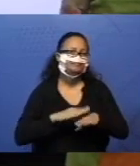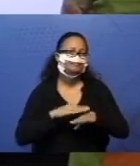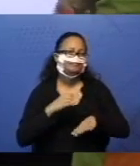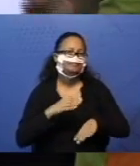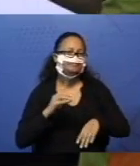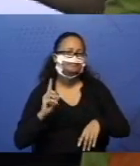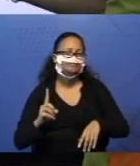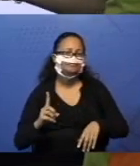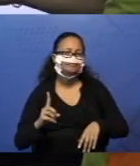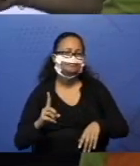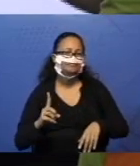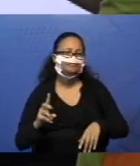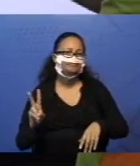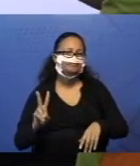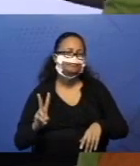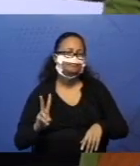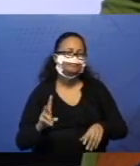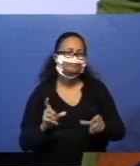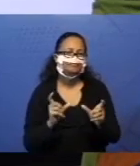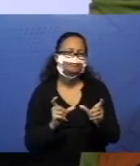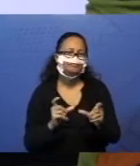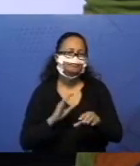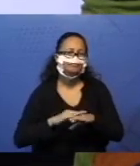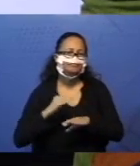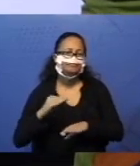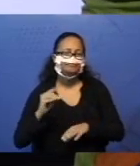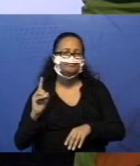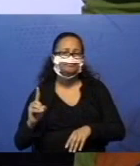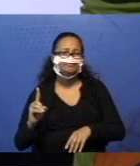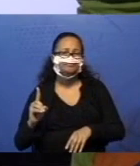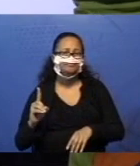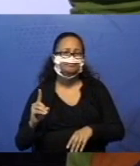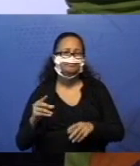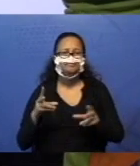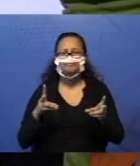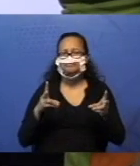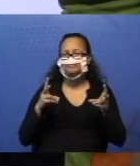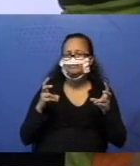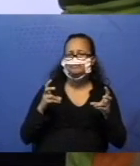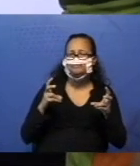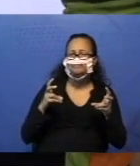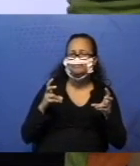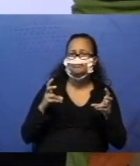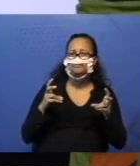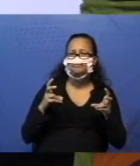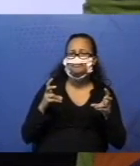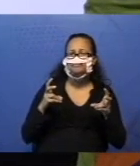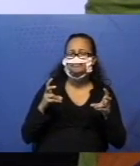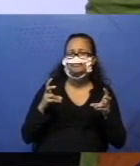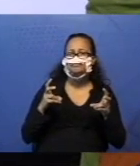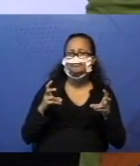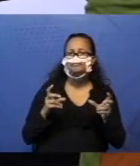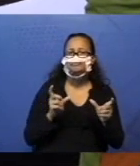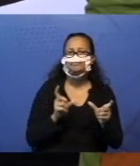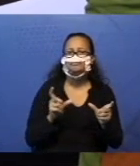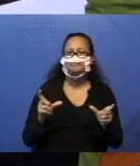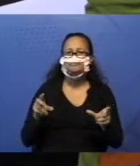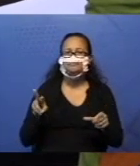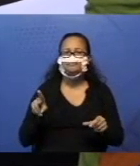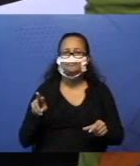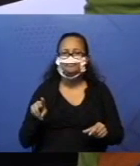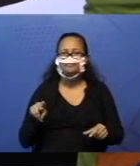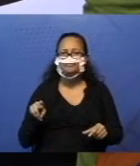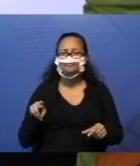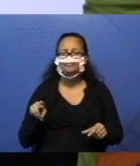parcela será doze mais um. Vocês perceberam que eu sempre parcela igual e o resultado